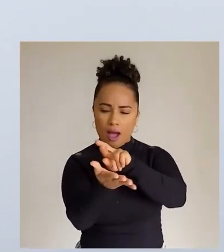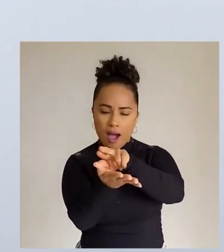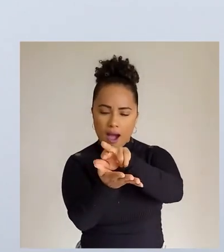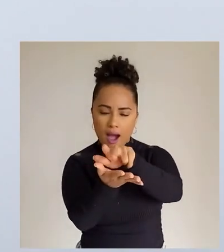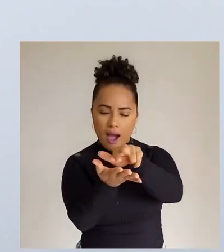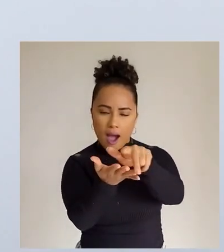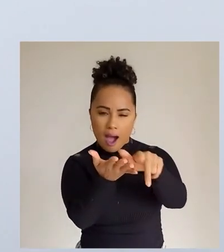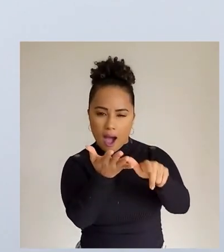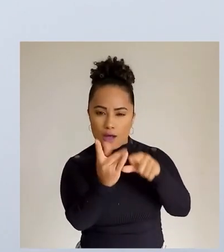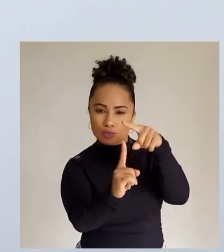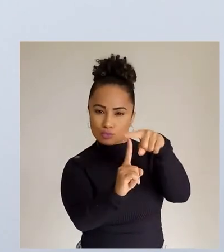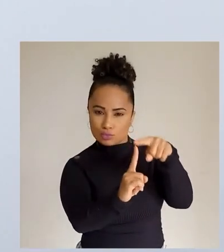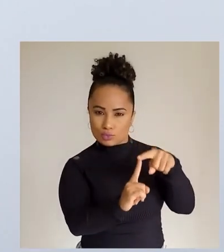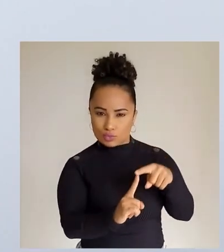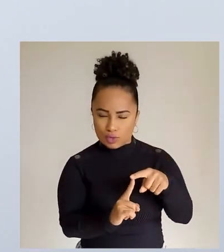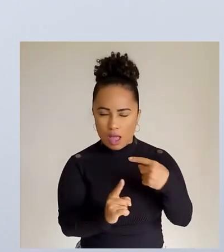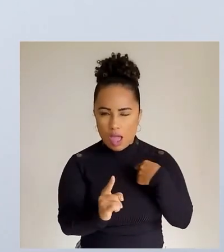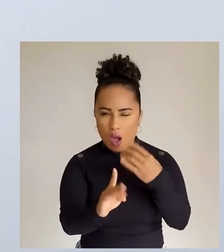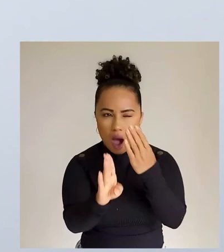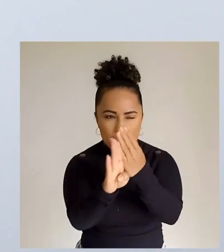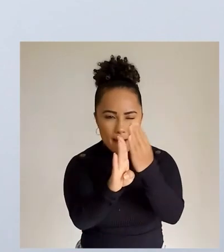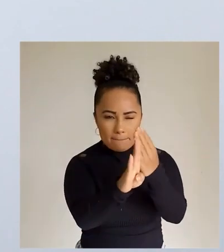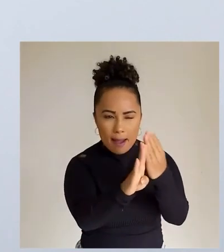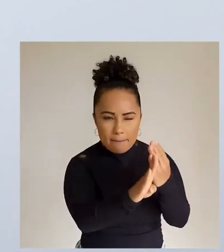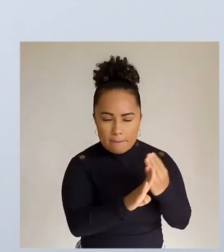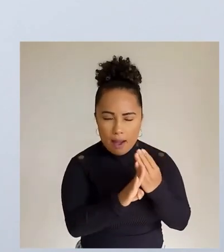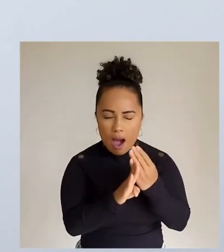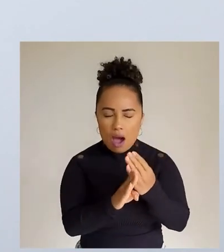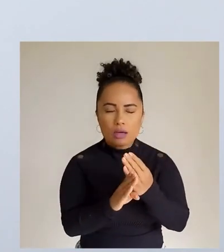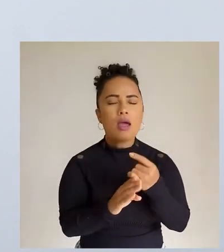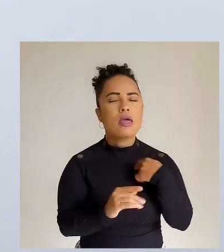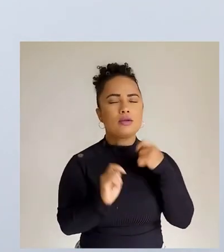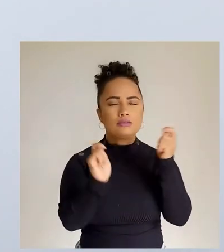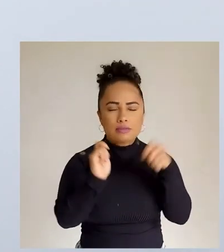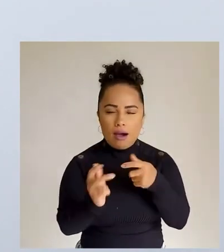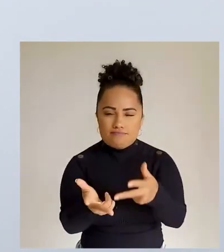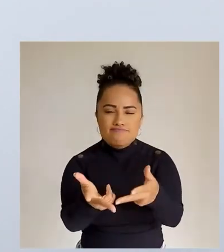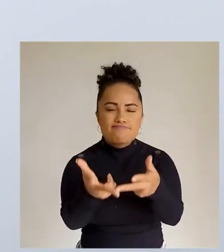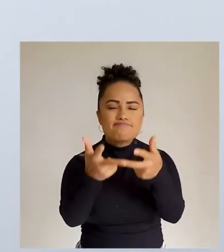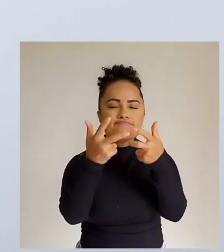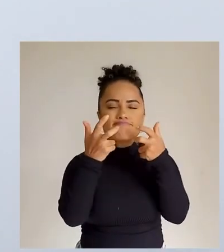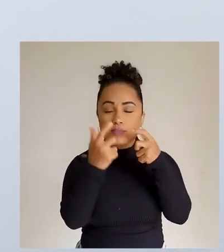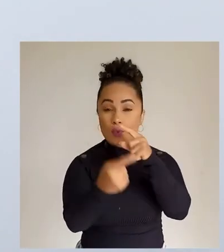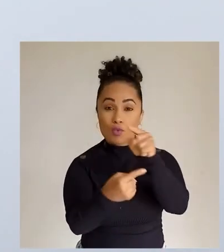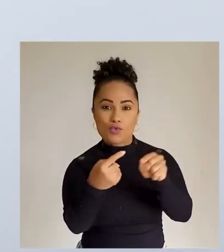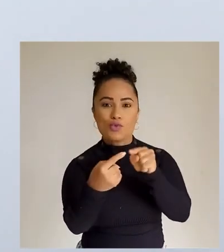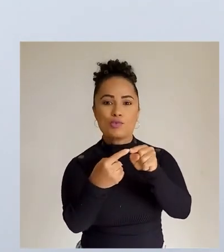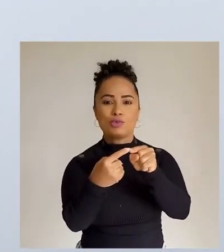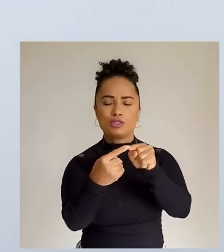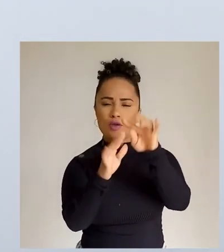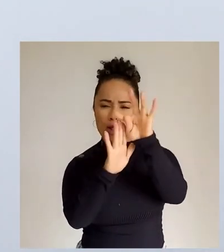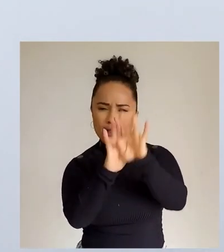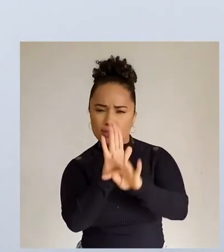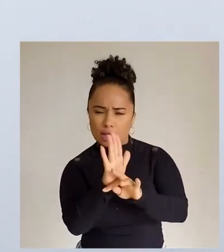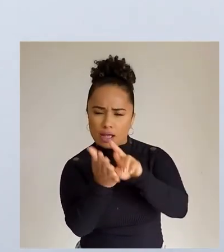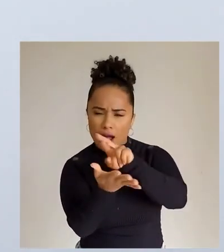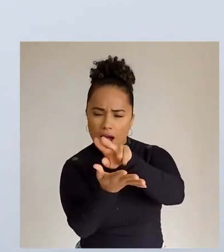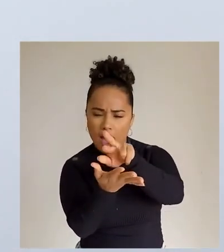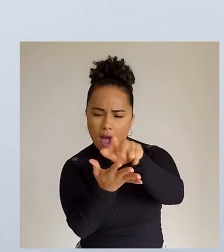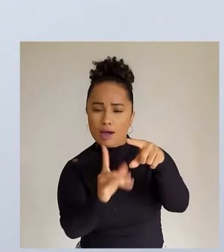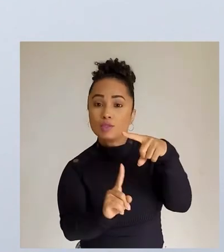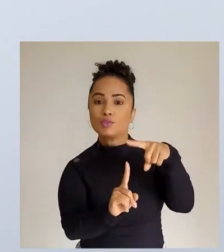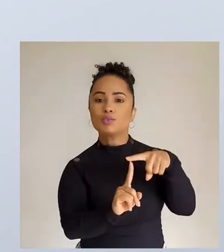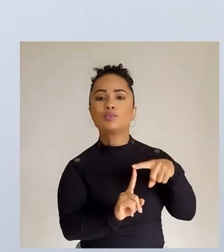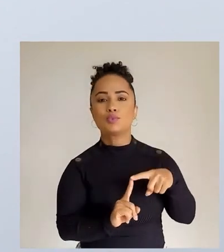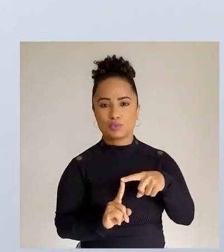de textos de diferentes gêneros. Identificar, reconhecer, a finalidade é o objetivo de